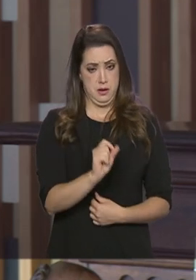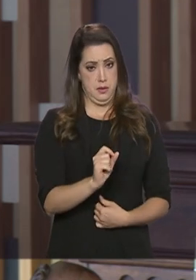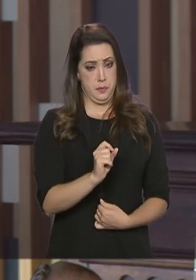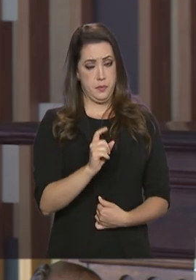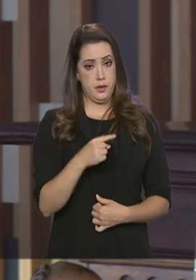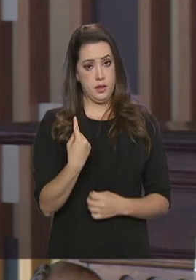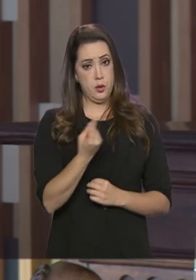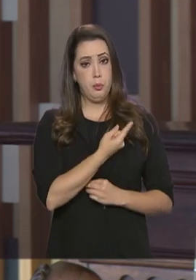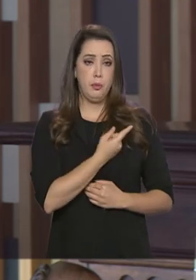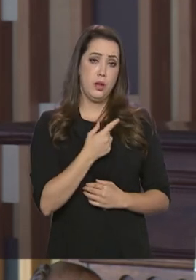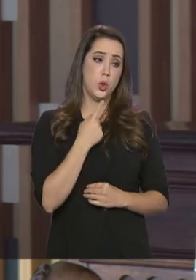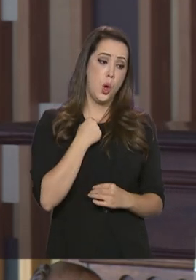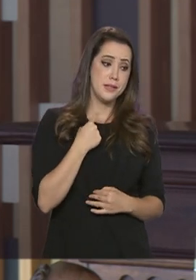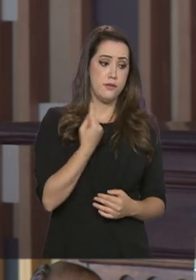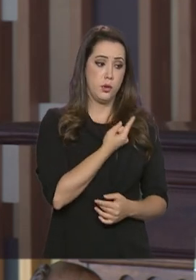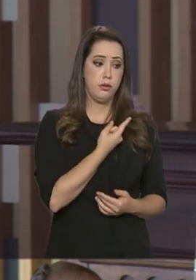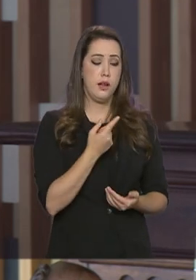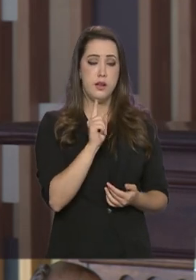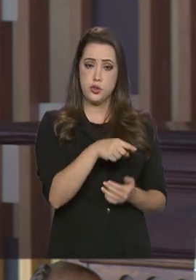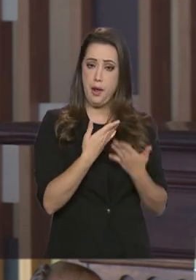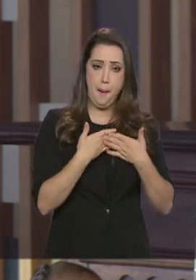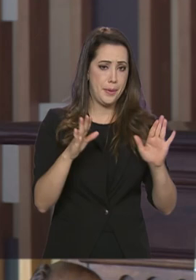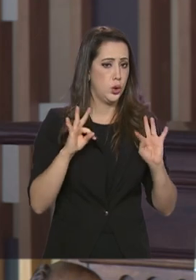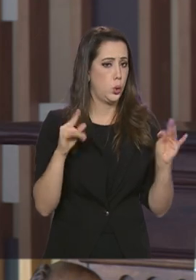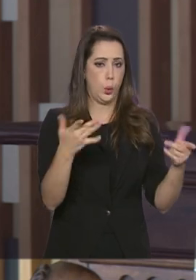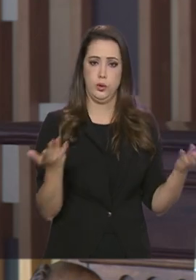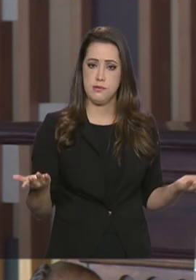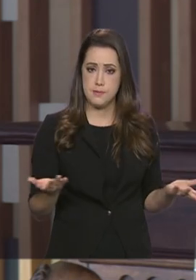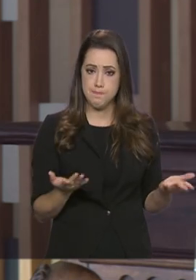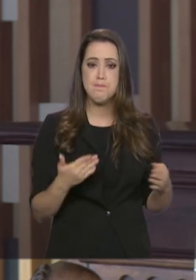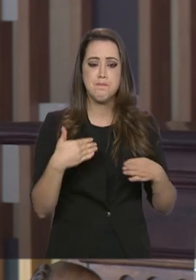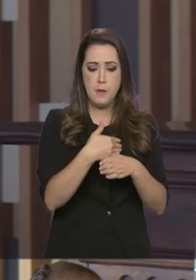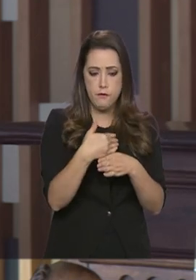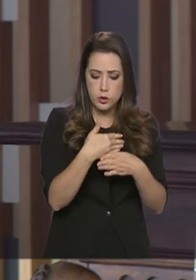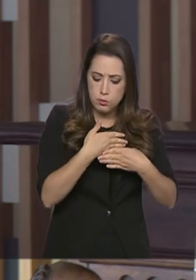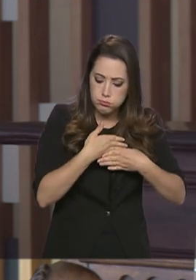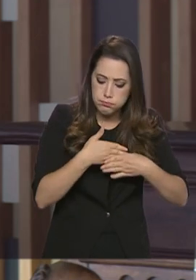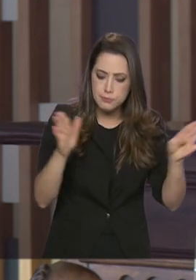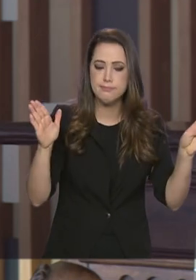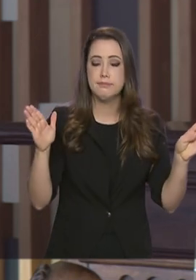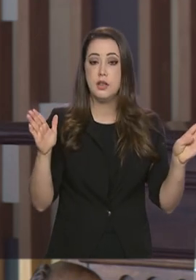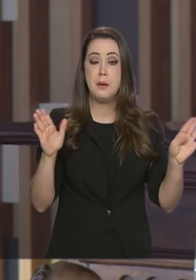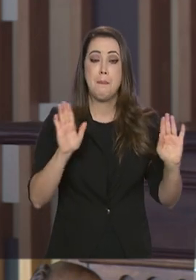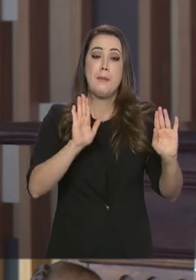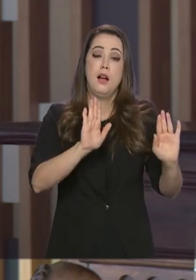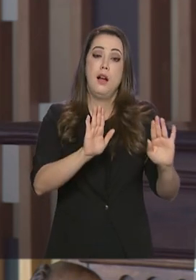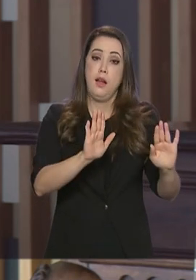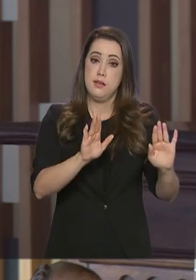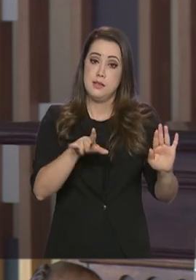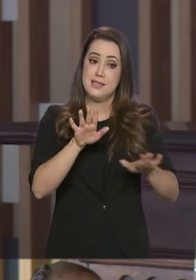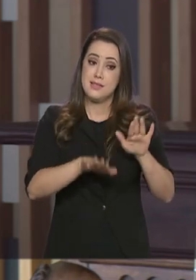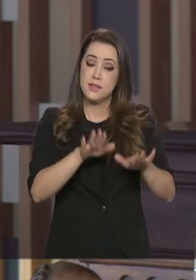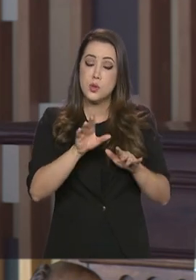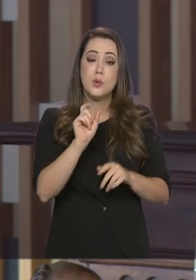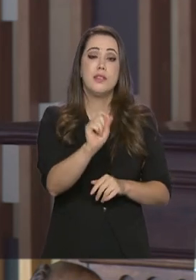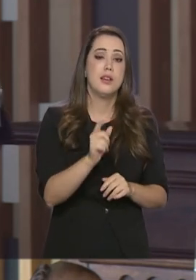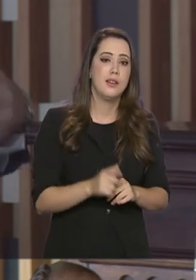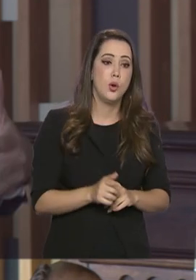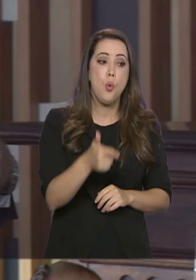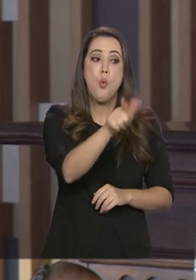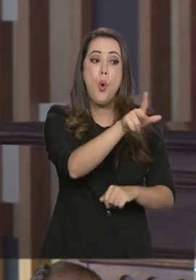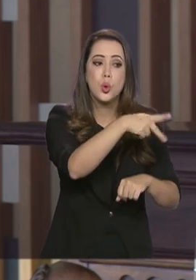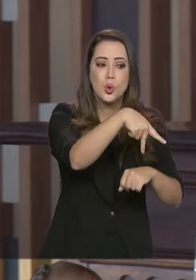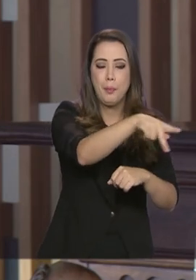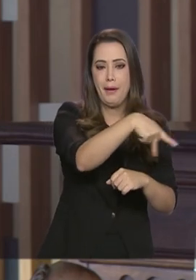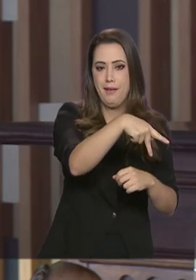Por nós, nós já poderíamos estar abrindo praticamente todas as fronteiras. O que acontece é que, na maioria dos casos, o outro país,